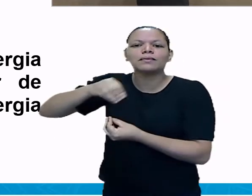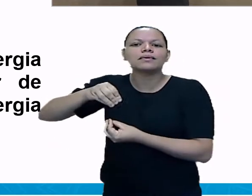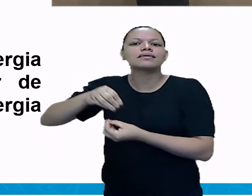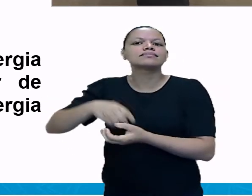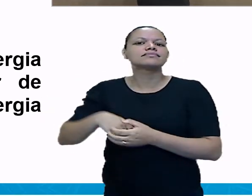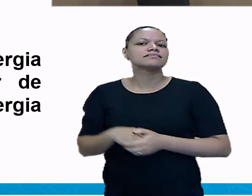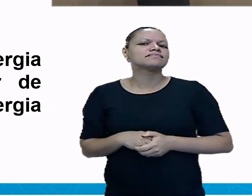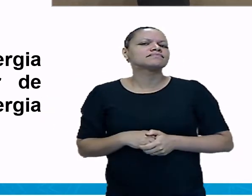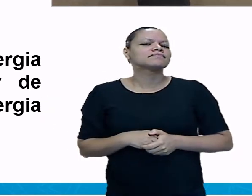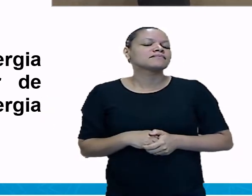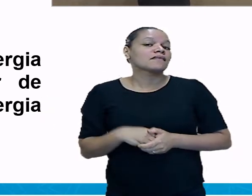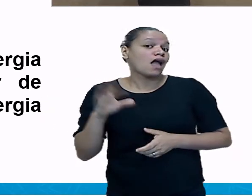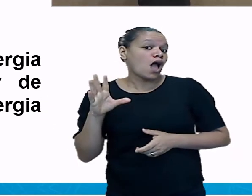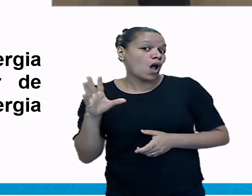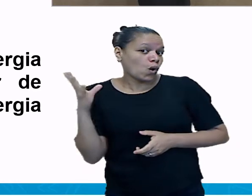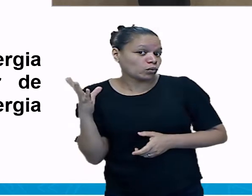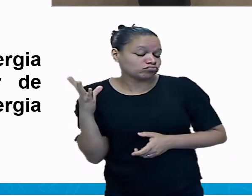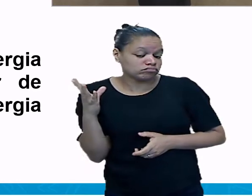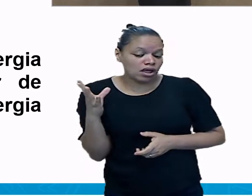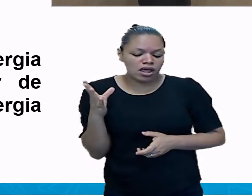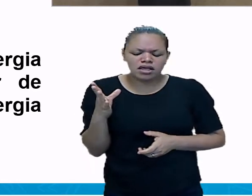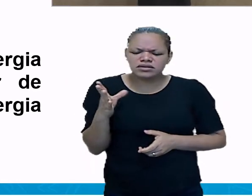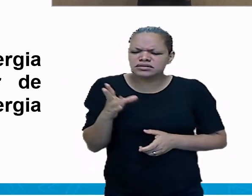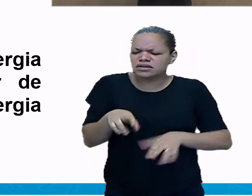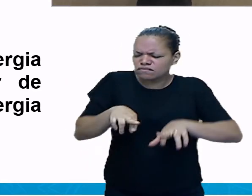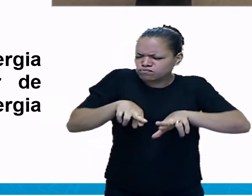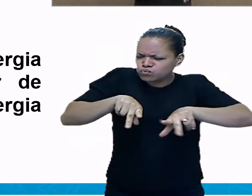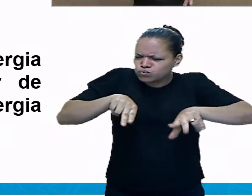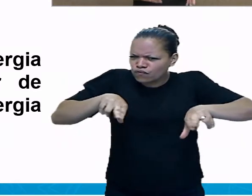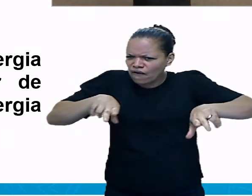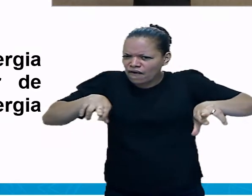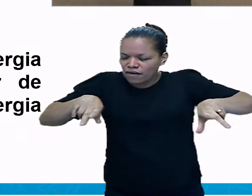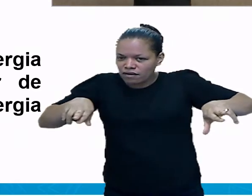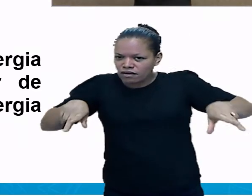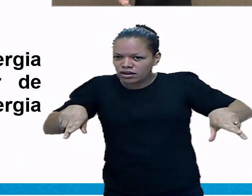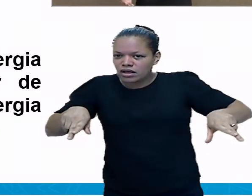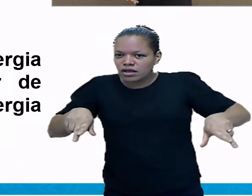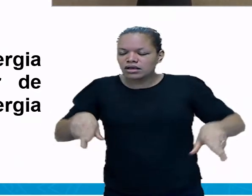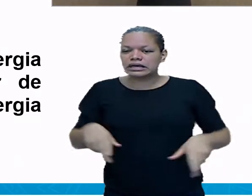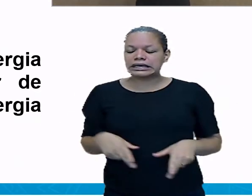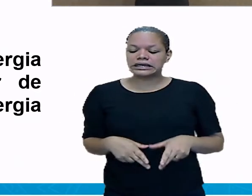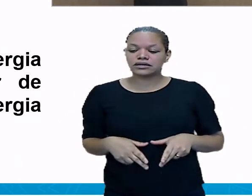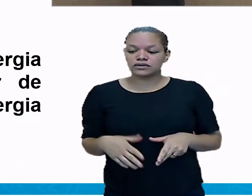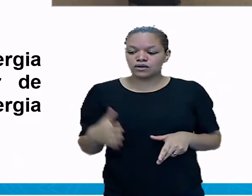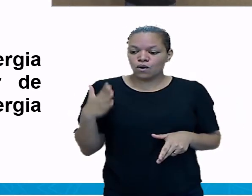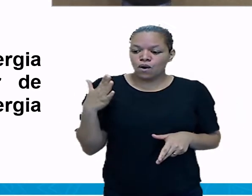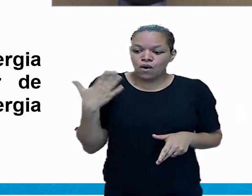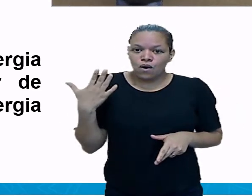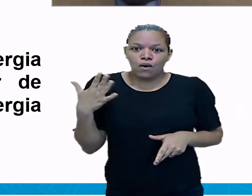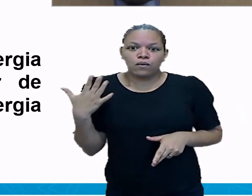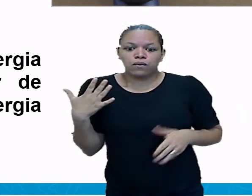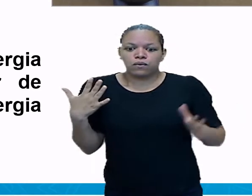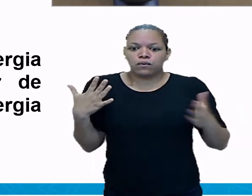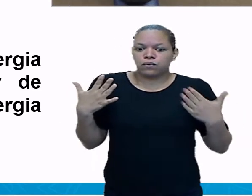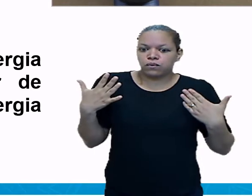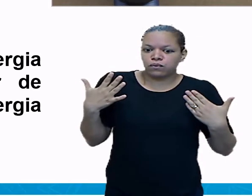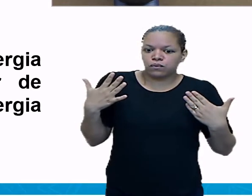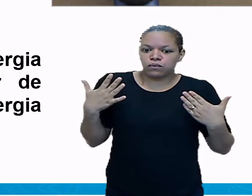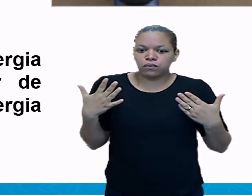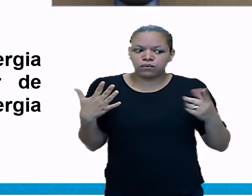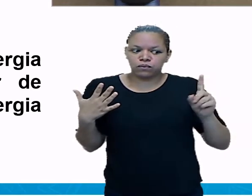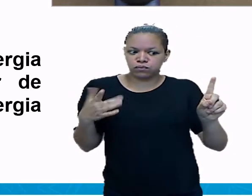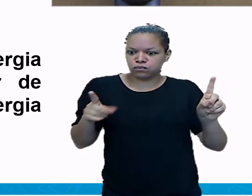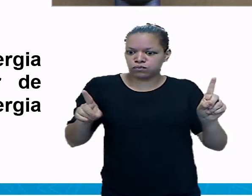exista diferença de temperatura entre dois corpos. Energia